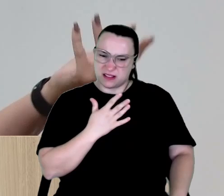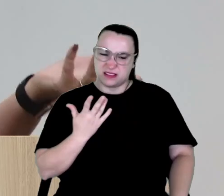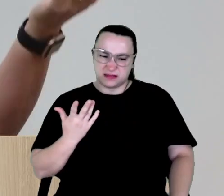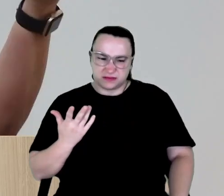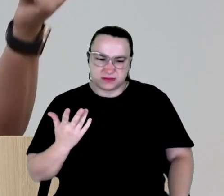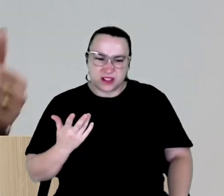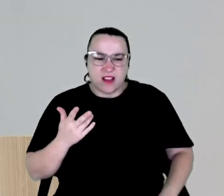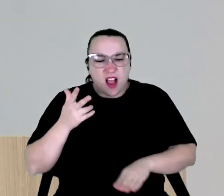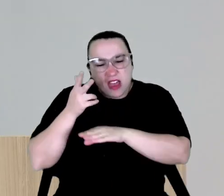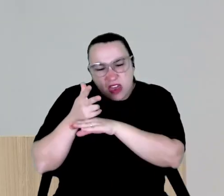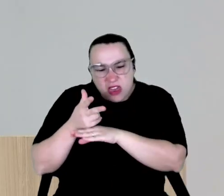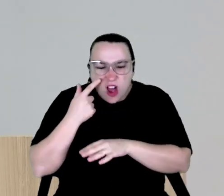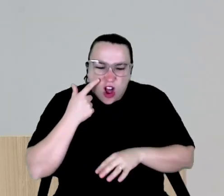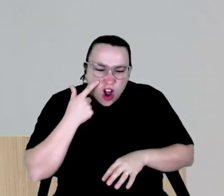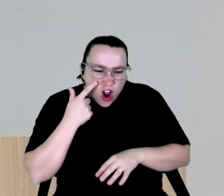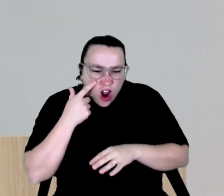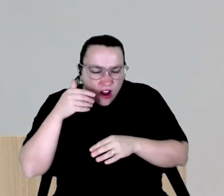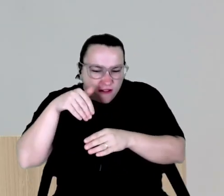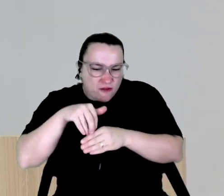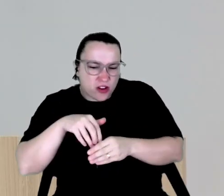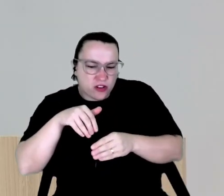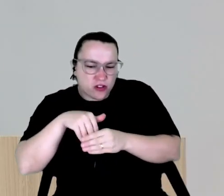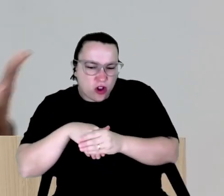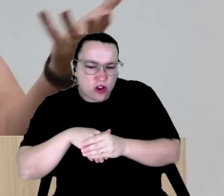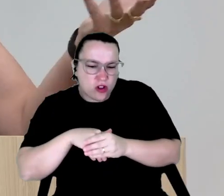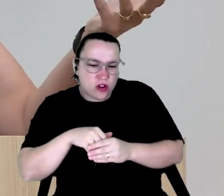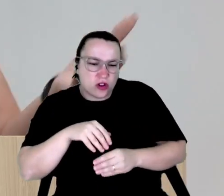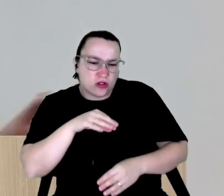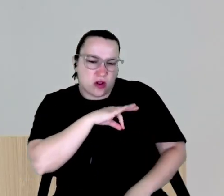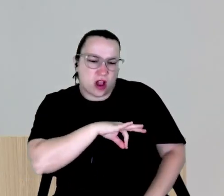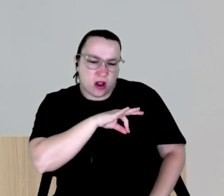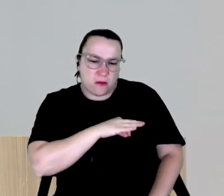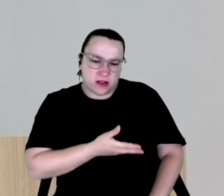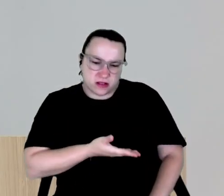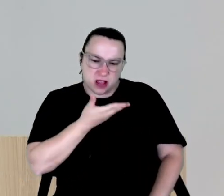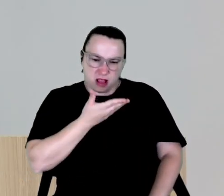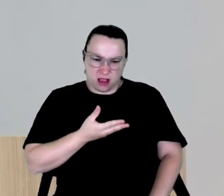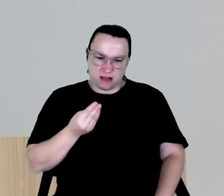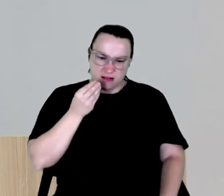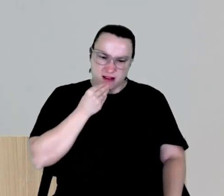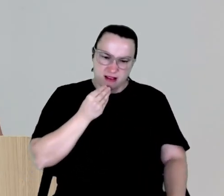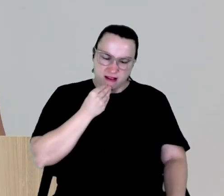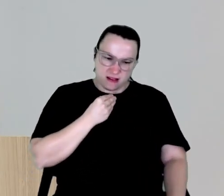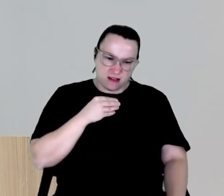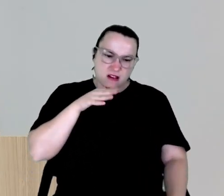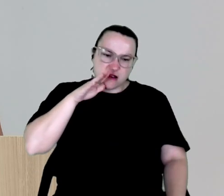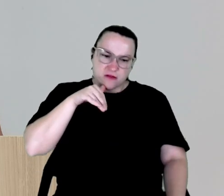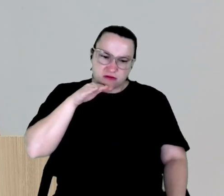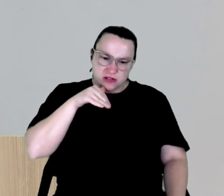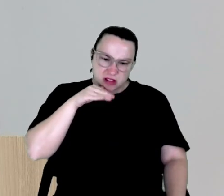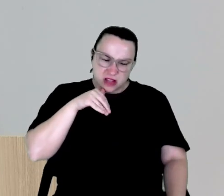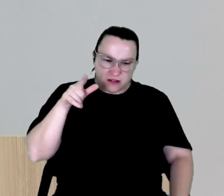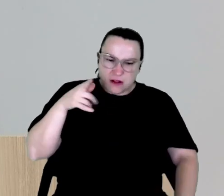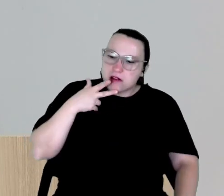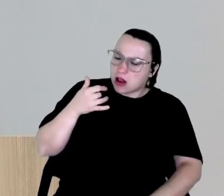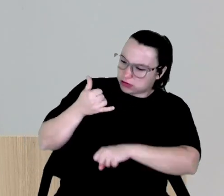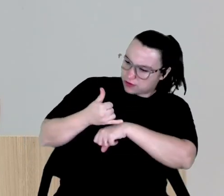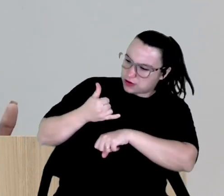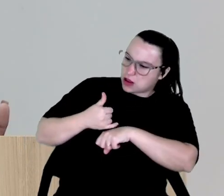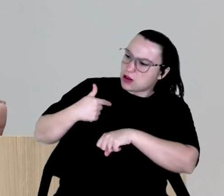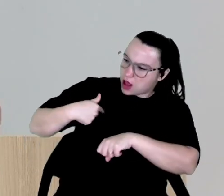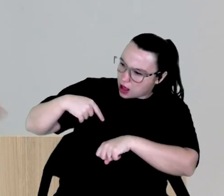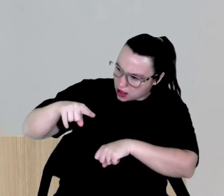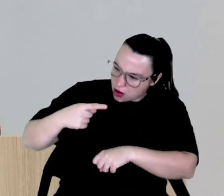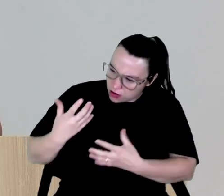videozinho. Olha, ela votou contra, a favor do aumento do salário. Claro. Você já viu um funcionário bom não ir lá no patrão e falar, eu mereço um aumento do salário?